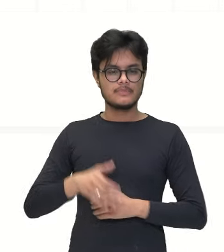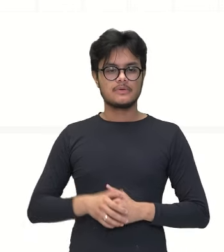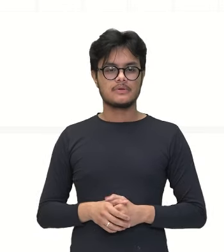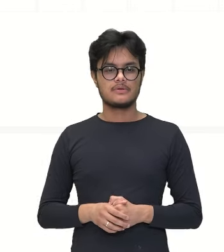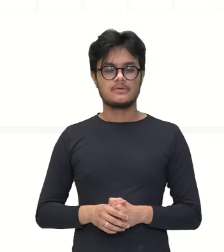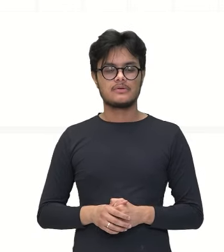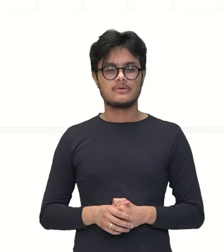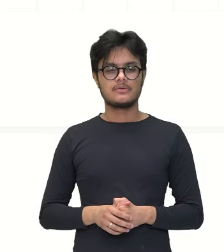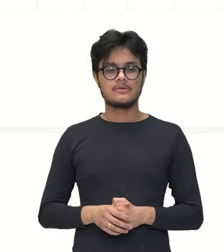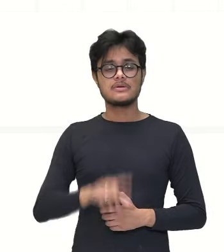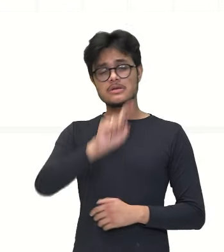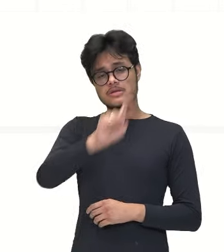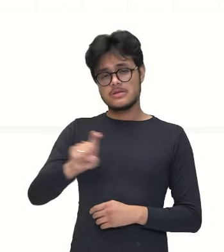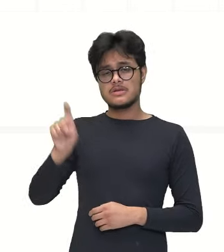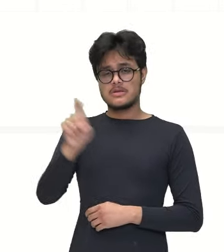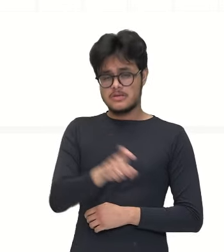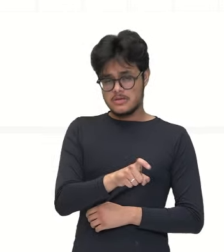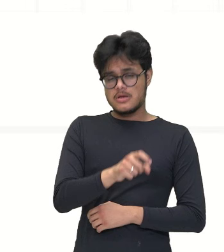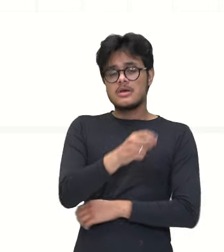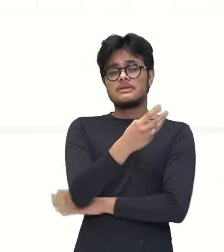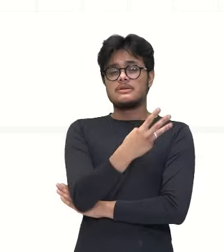vezes x, que dá três x.